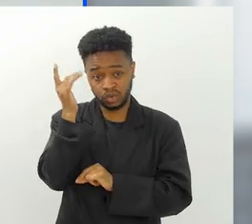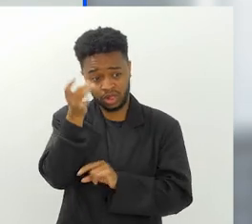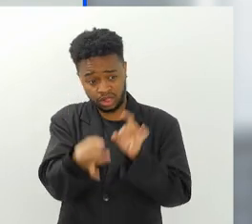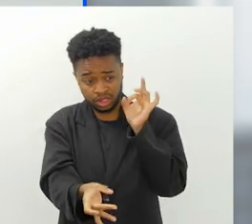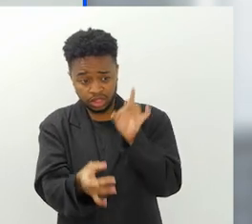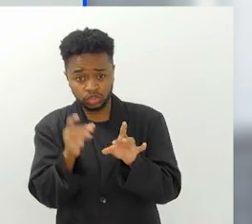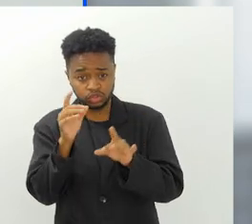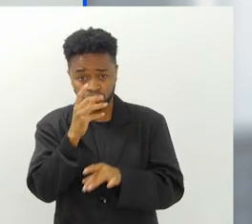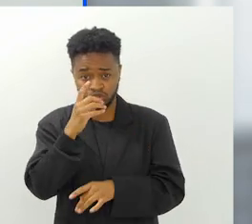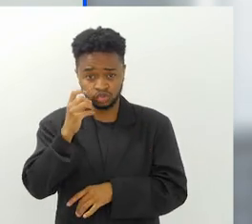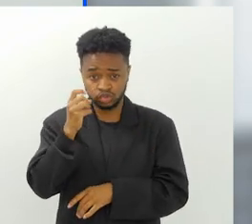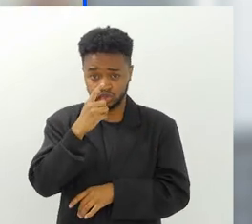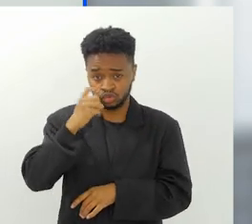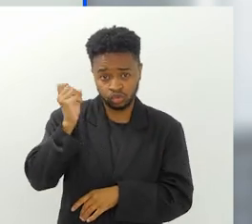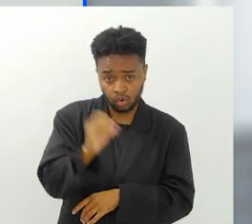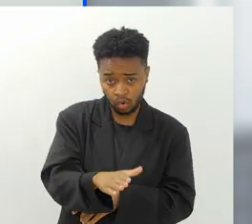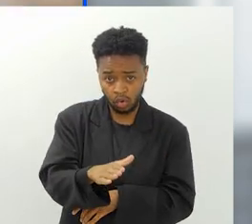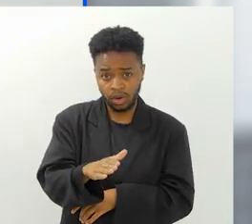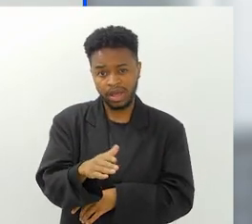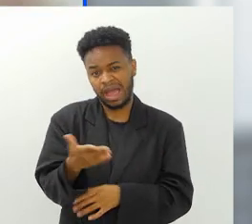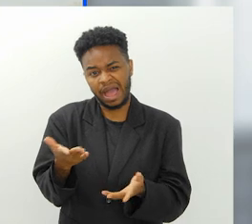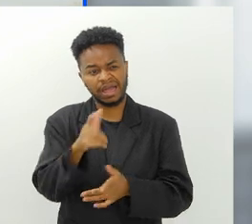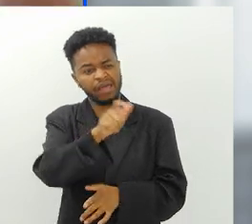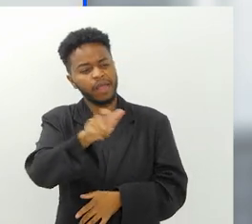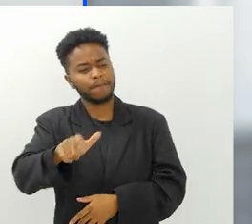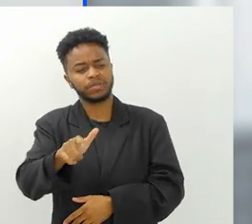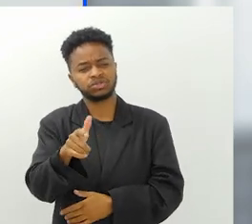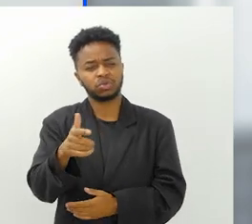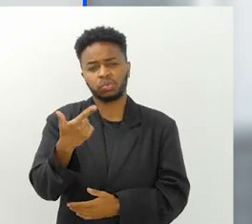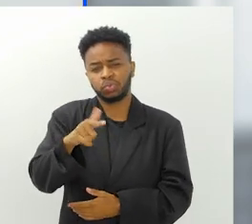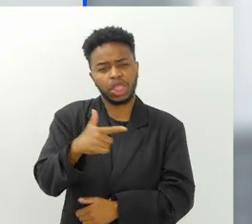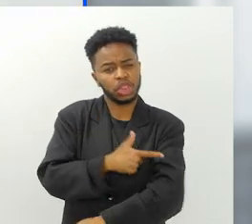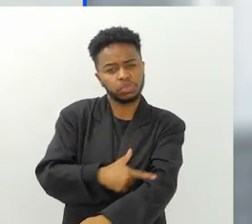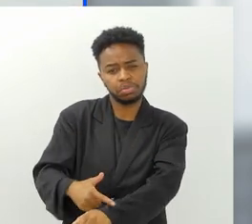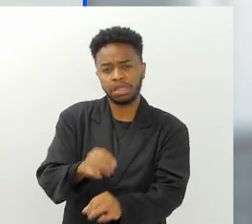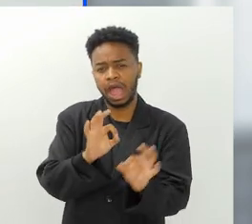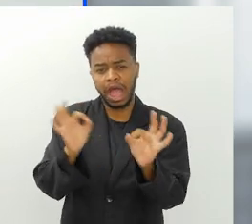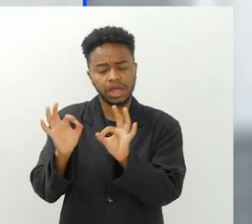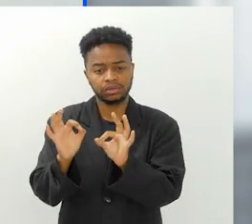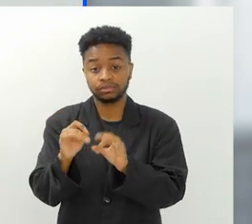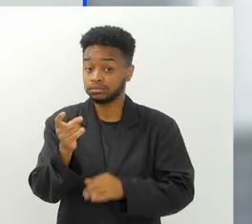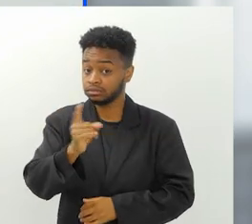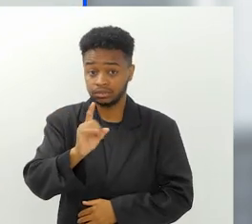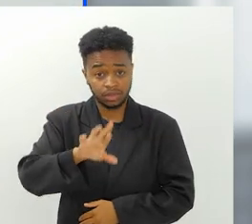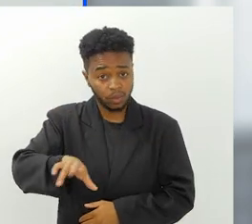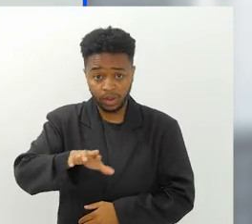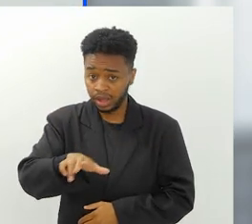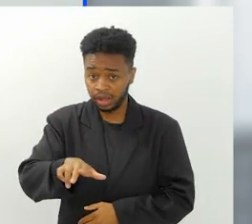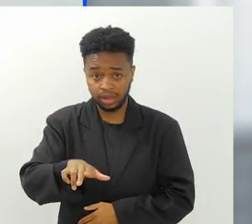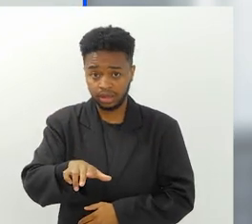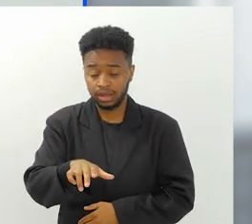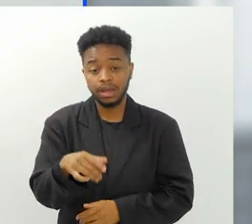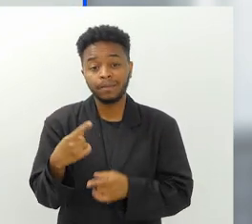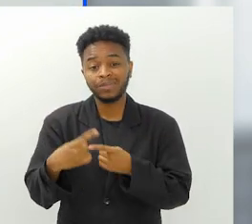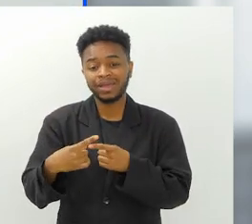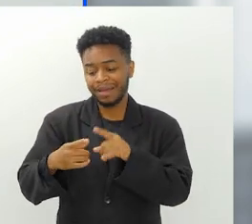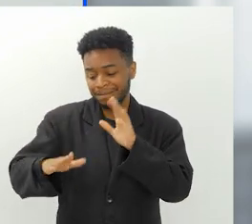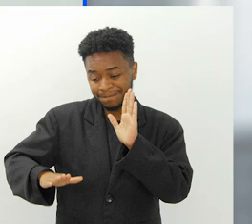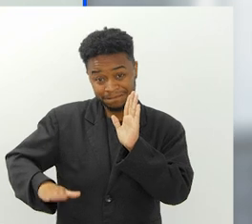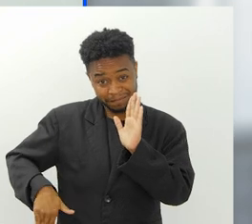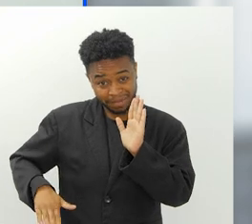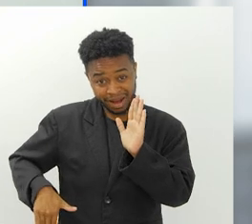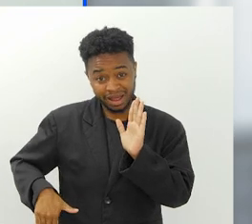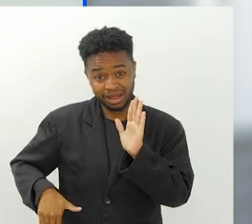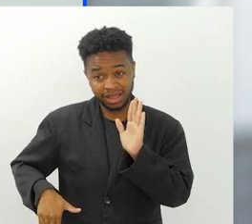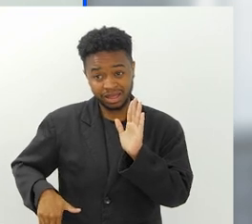deixaram a praia assim, né? Nossa, que bando de pessoas, né? Enfim, que não tem noção de cidadania. Não é isso. Na verdade, as